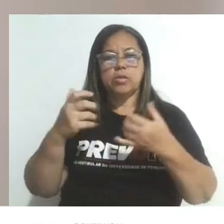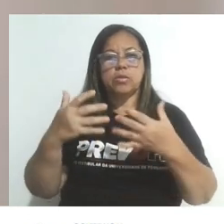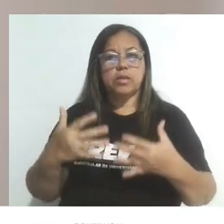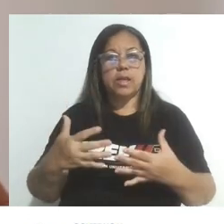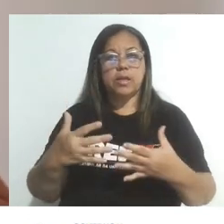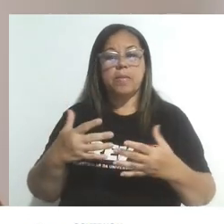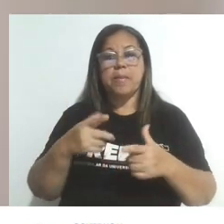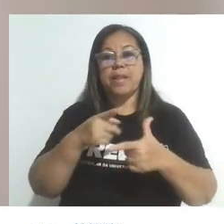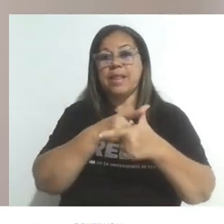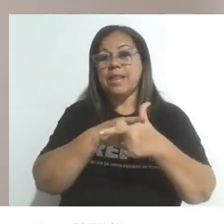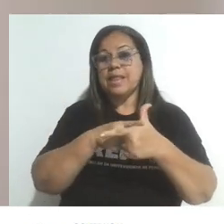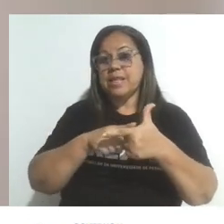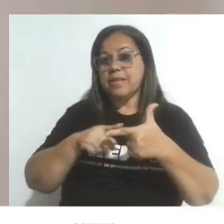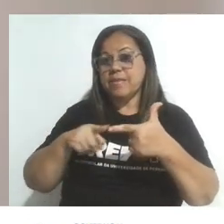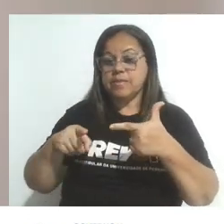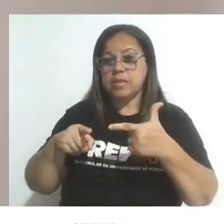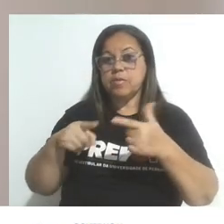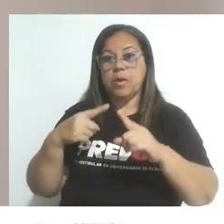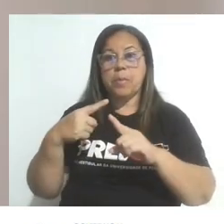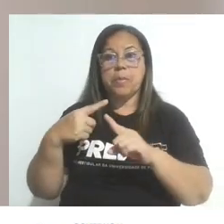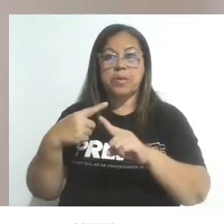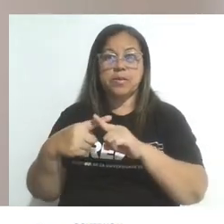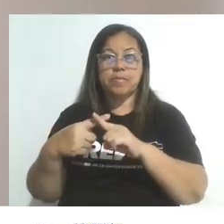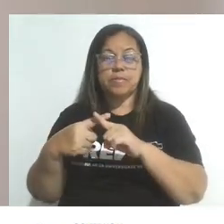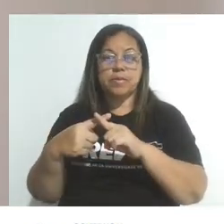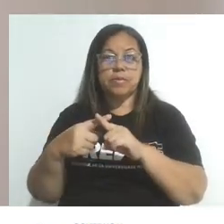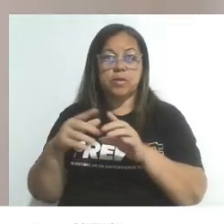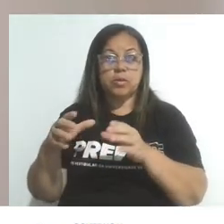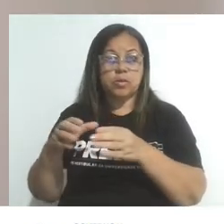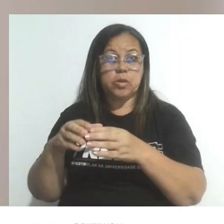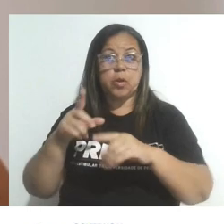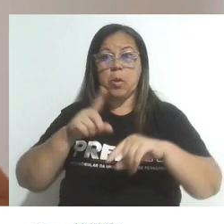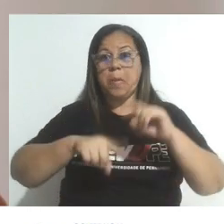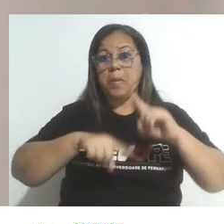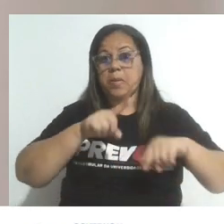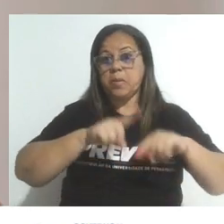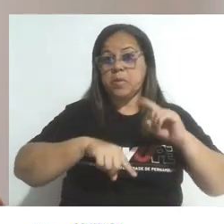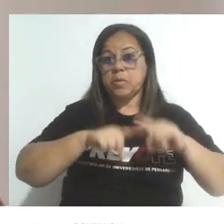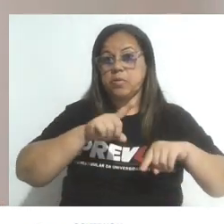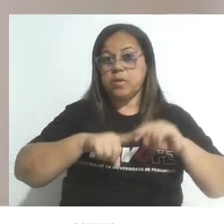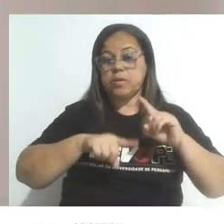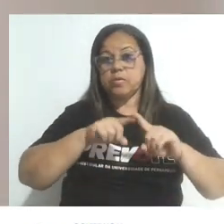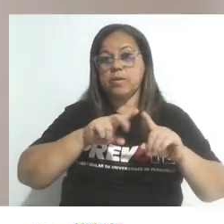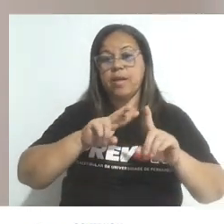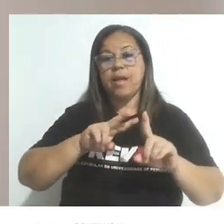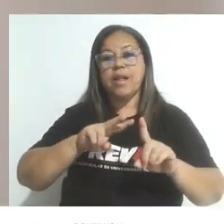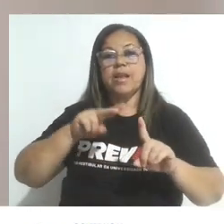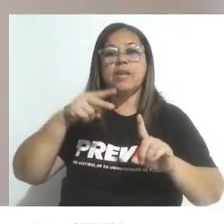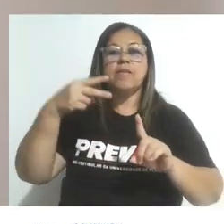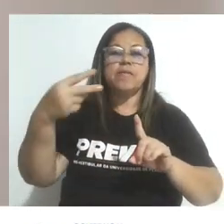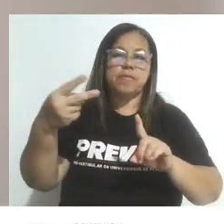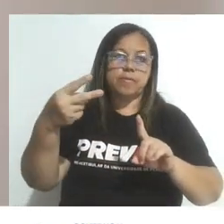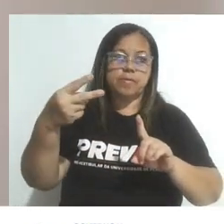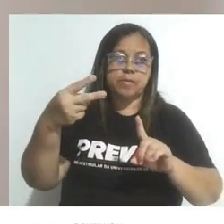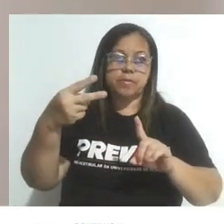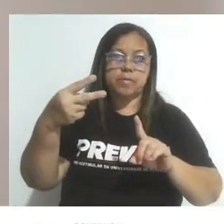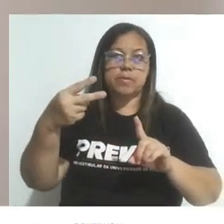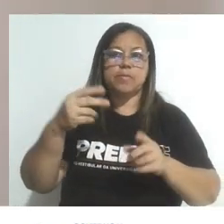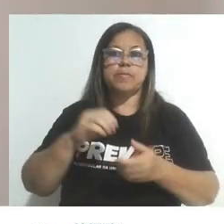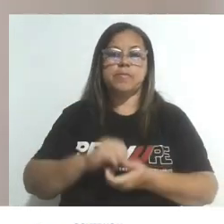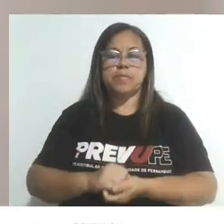divisão entre a multiplicação das concentrações dos produtos elevados aos seus coeficientes